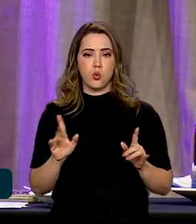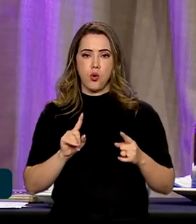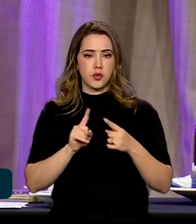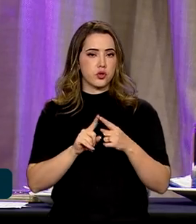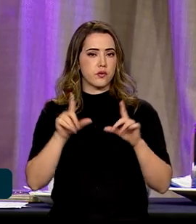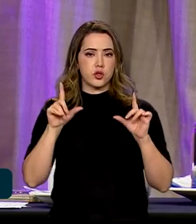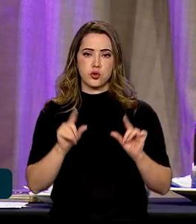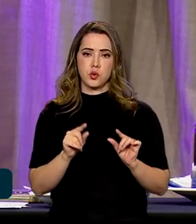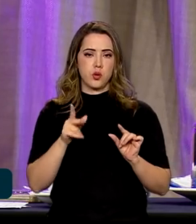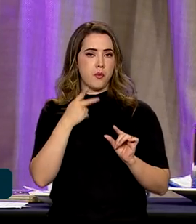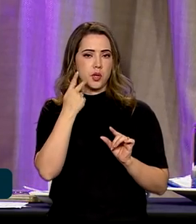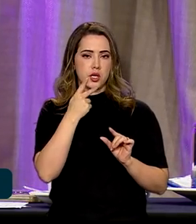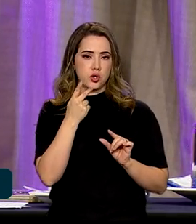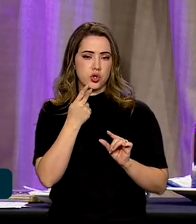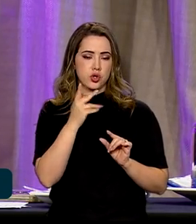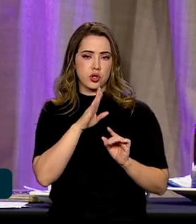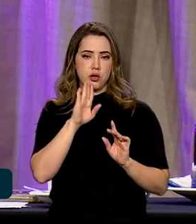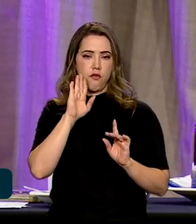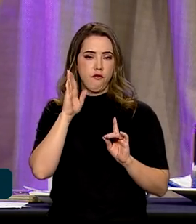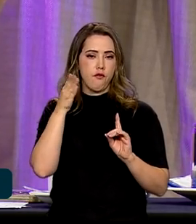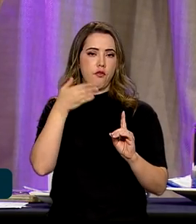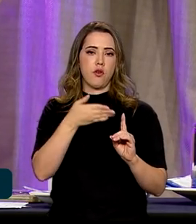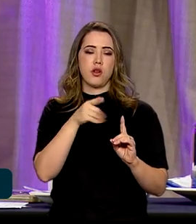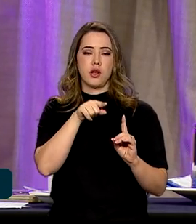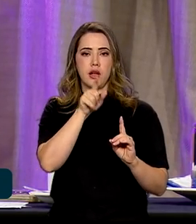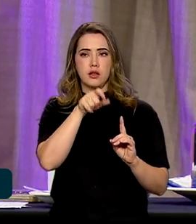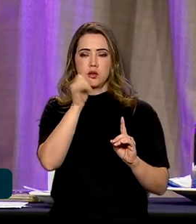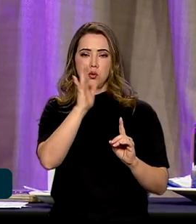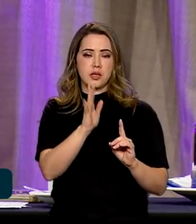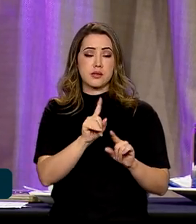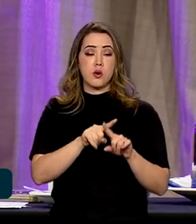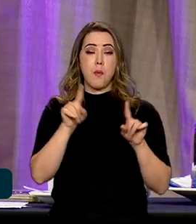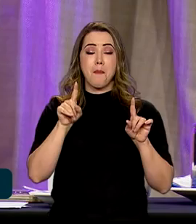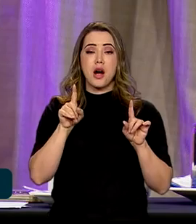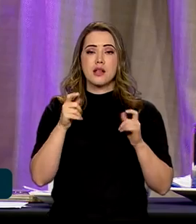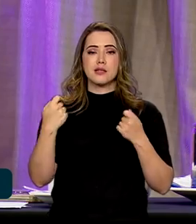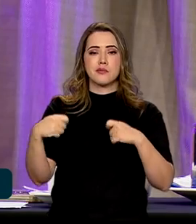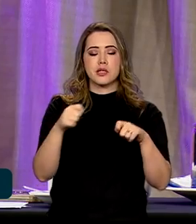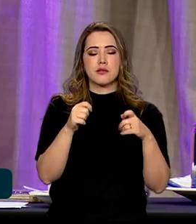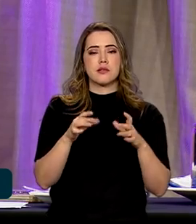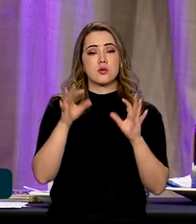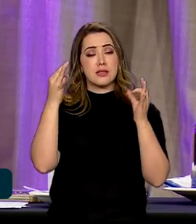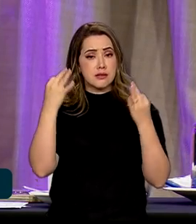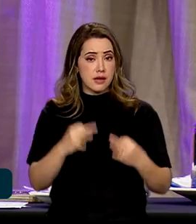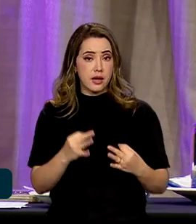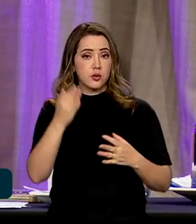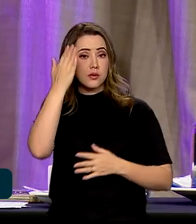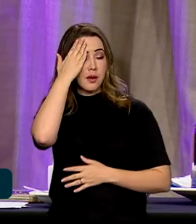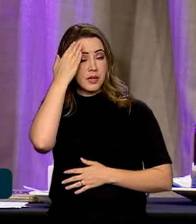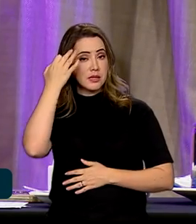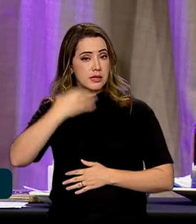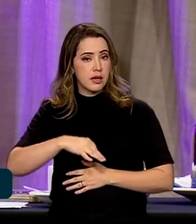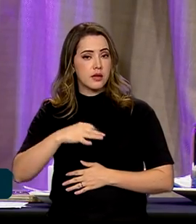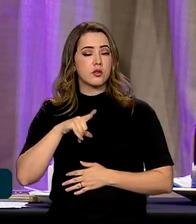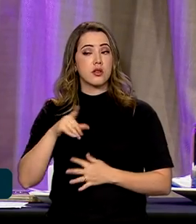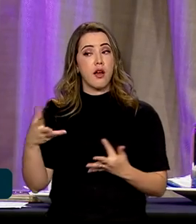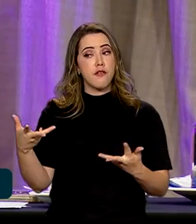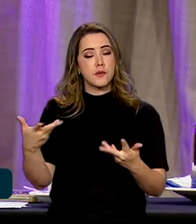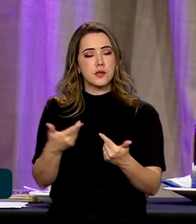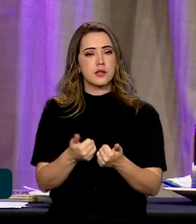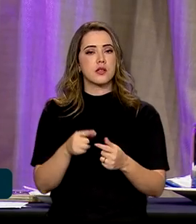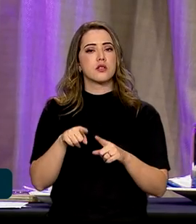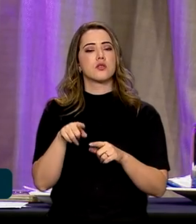execução de políticas públicas prioritárias e necessárias para o Brasil. Mas é preciso garantir que essas políticas públicas tenham efetividade,